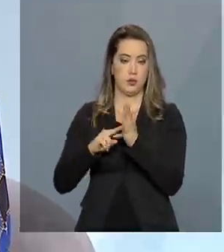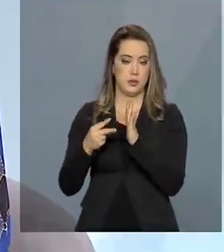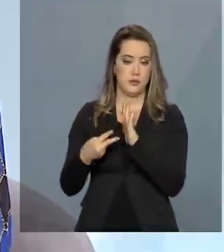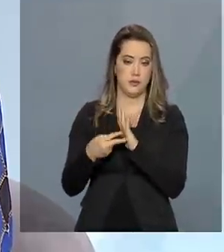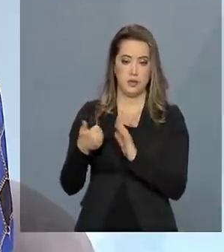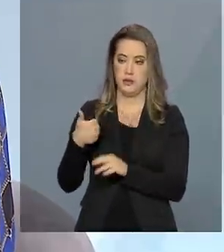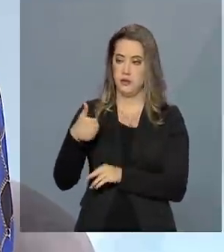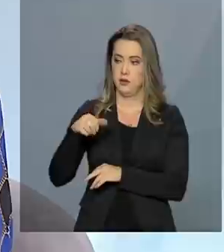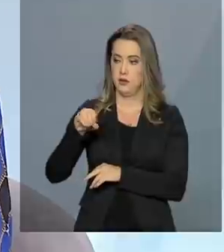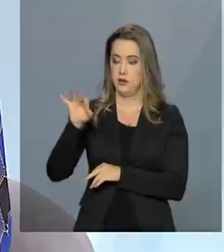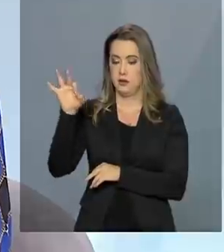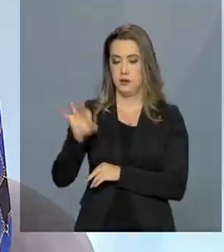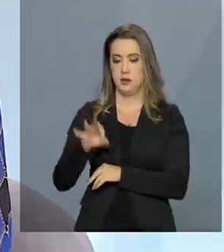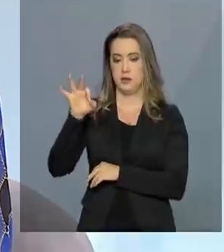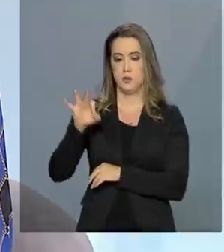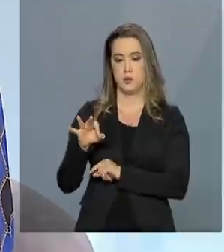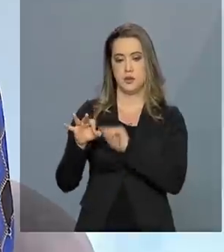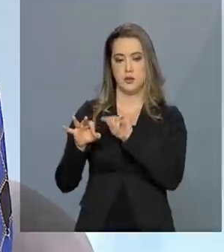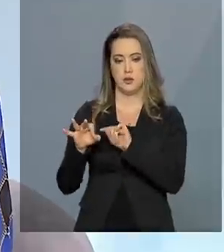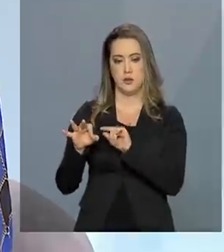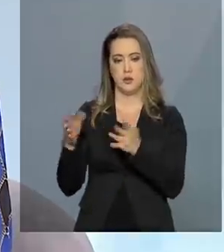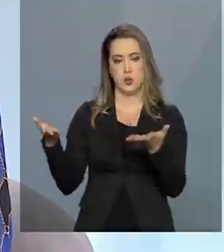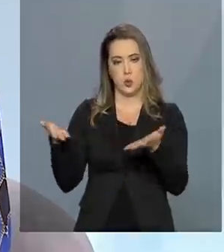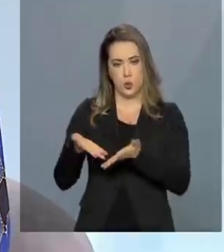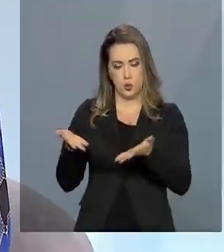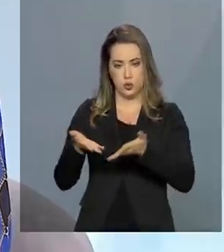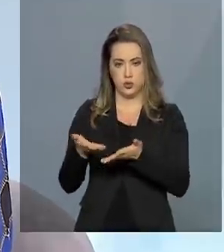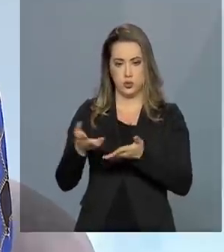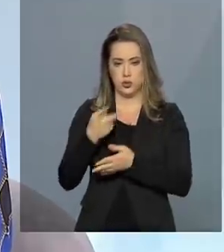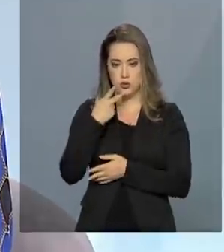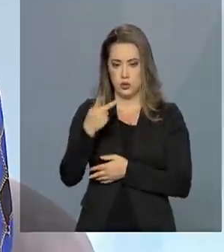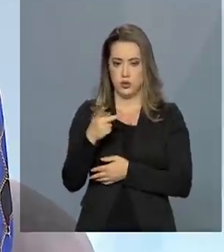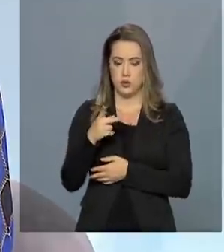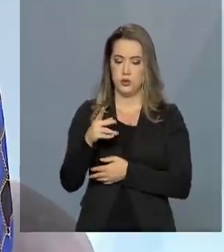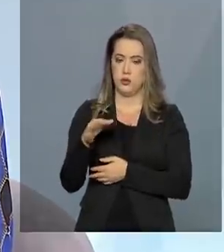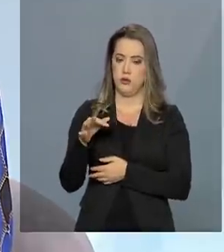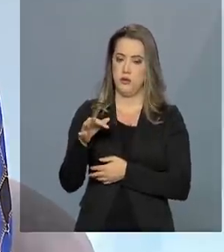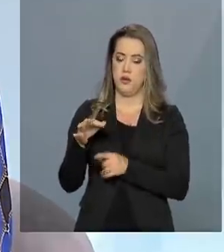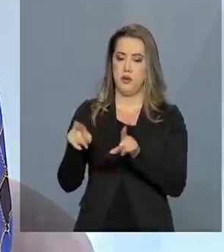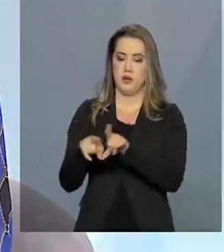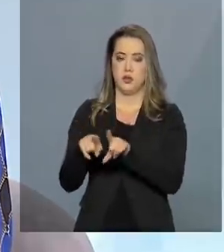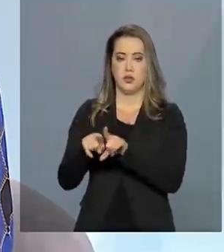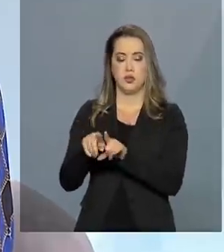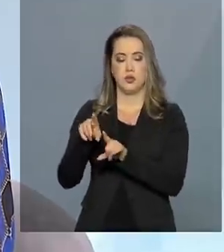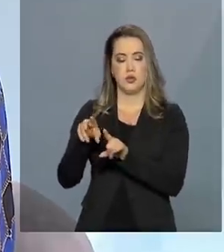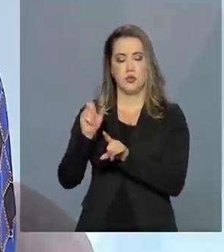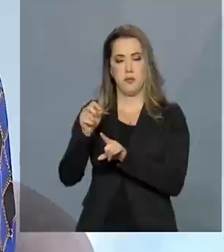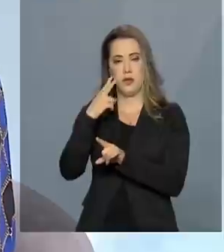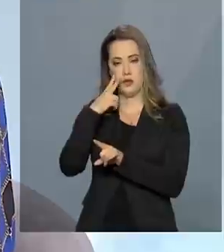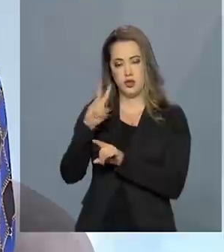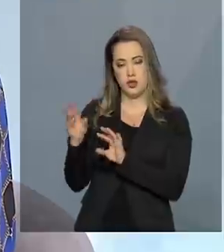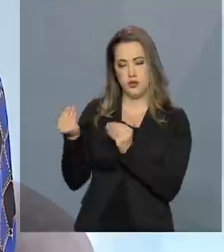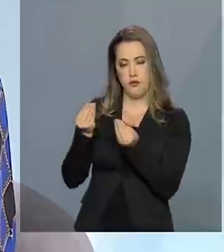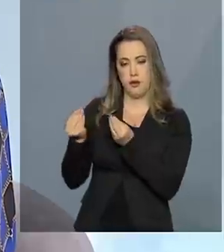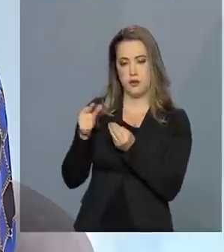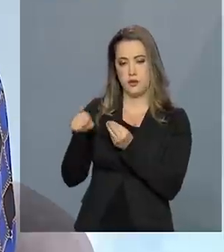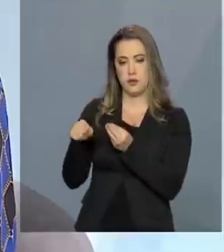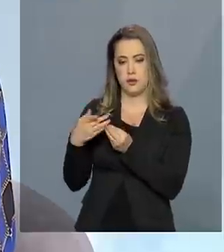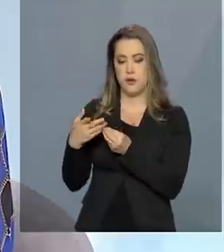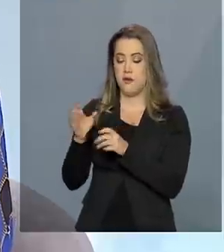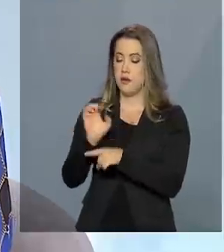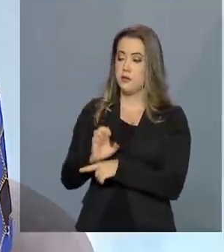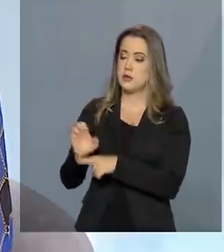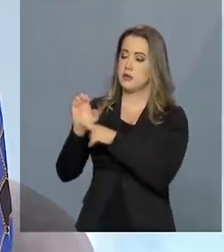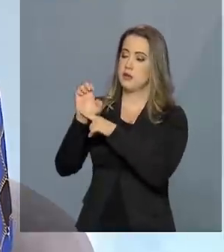aqueles 10% que a gente hoje chama de VAF, que tem aquela ótica dos